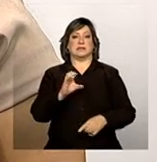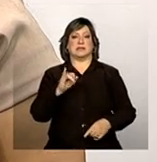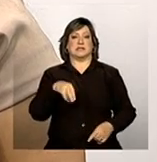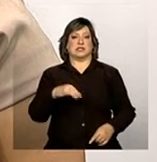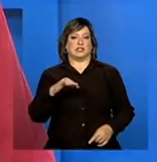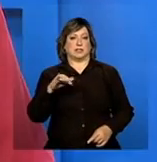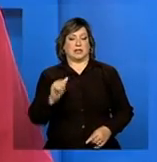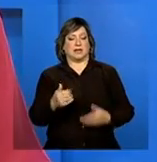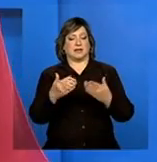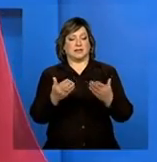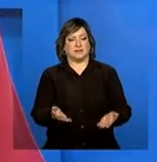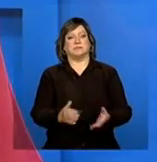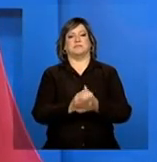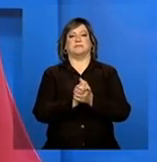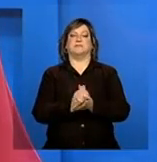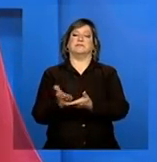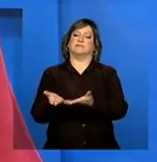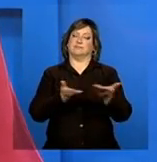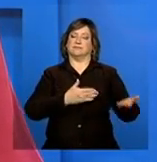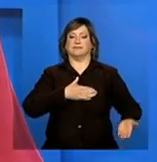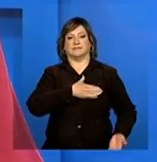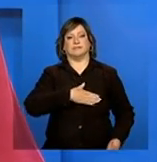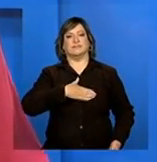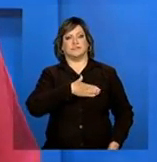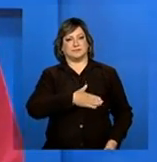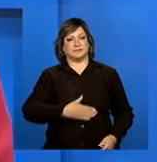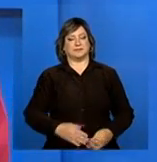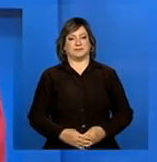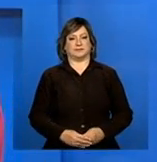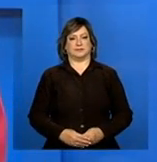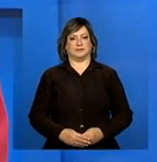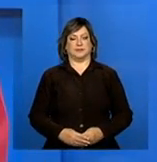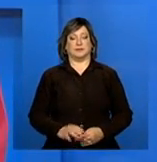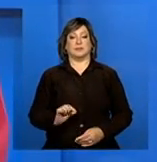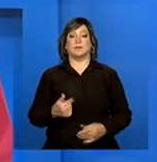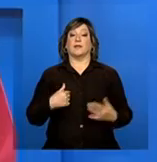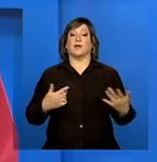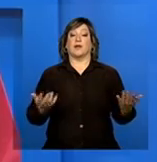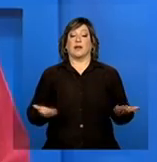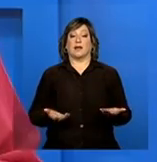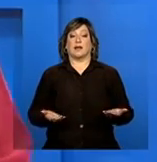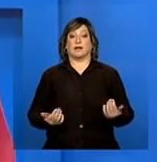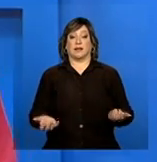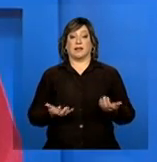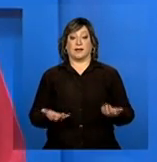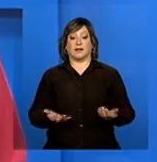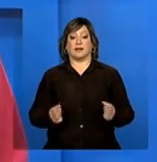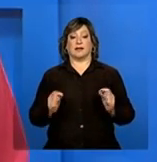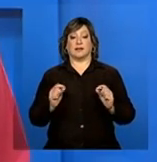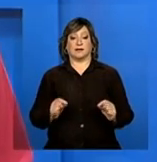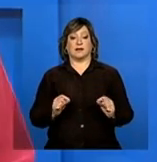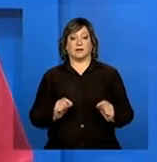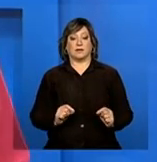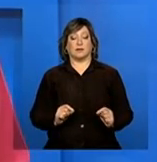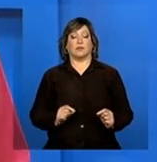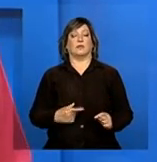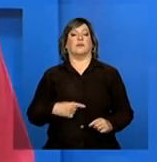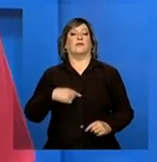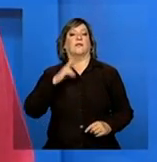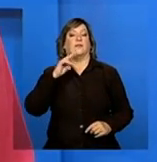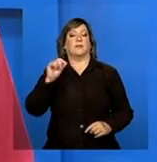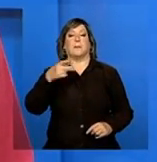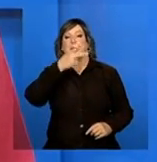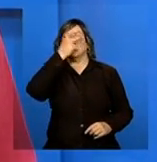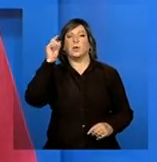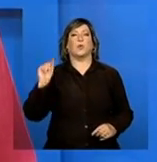Cintia, seja bem-vinda, também é um enorme prazer recebê-la. E eu já quero entrar para aquela pessoa que está lá na cidade dela, imaginando, né?